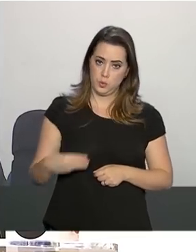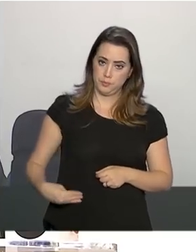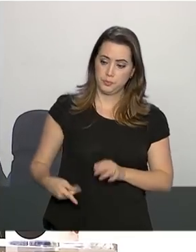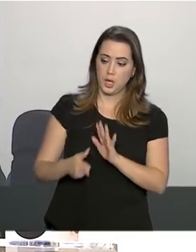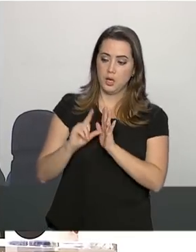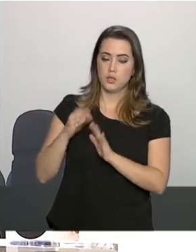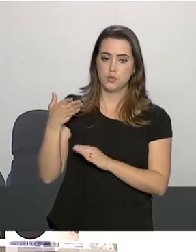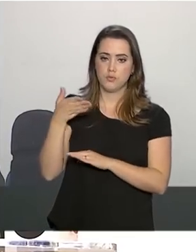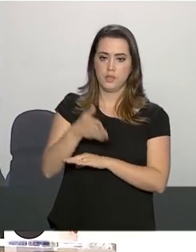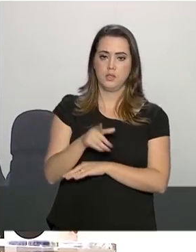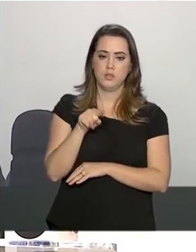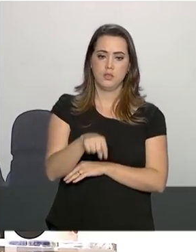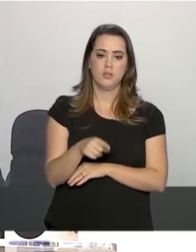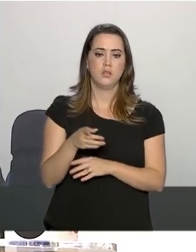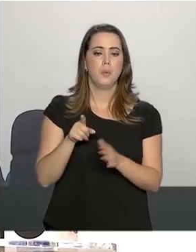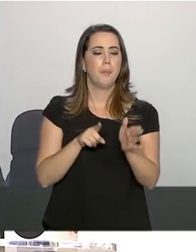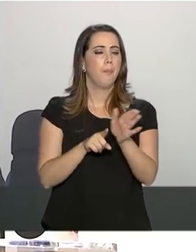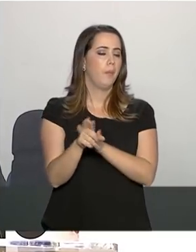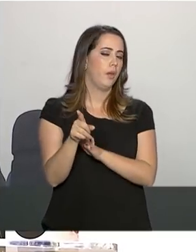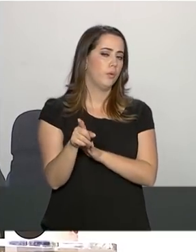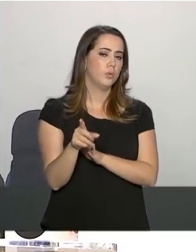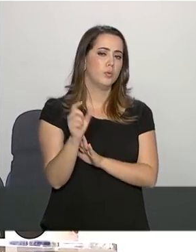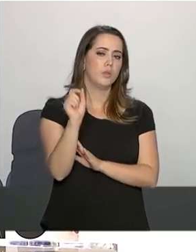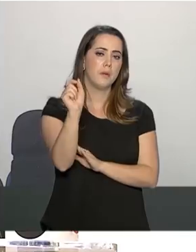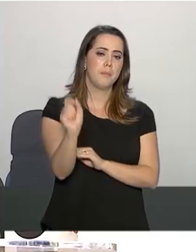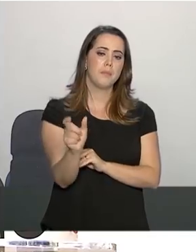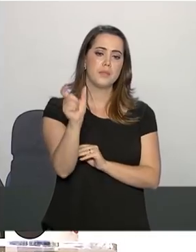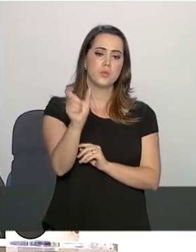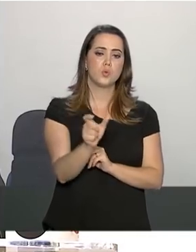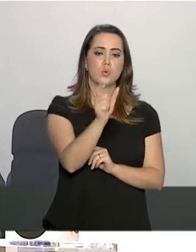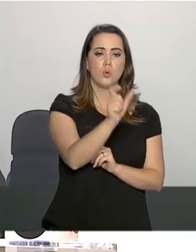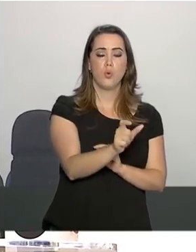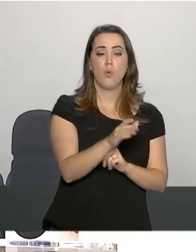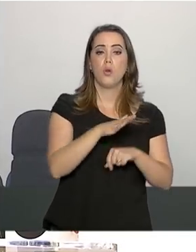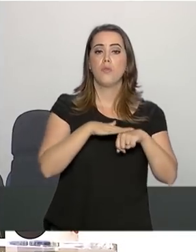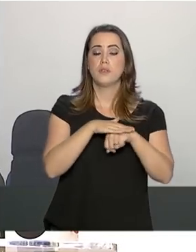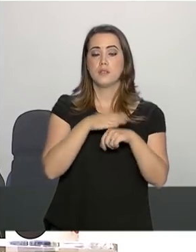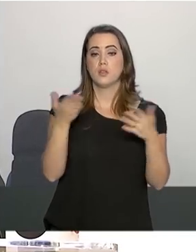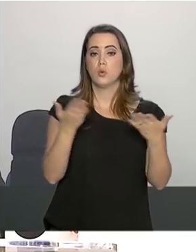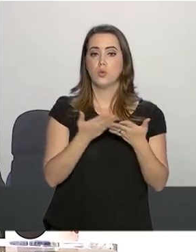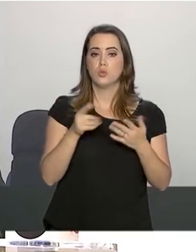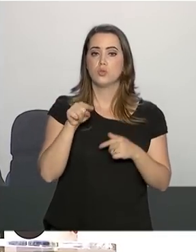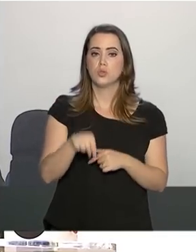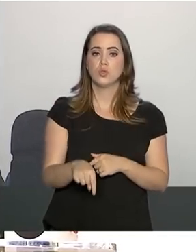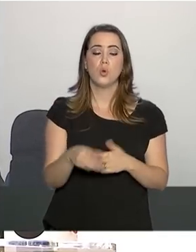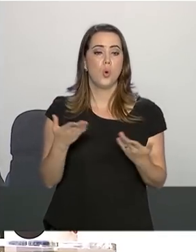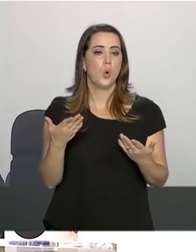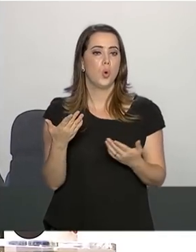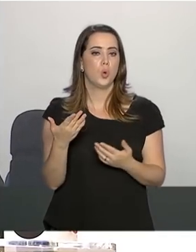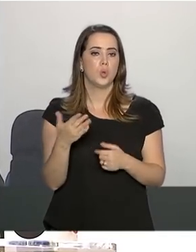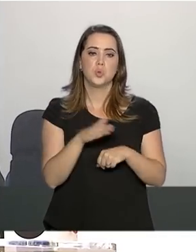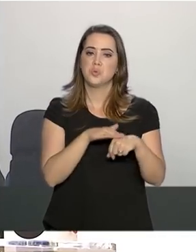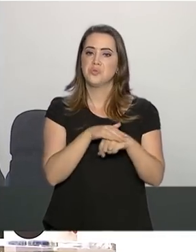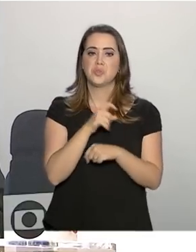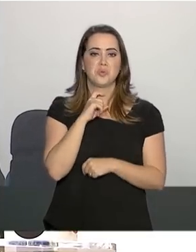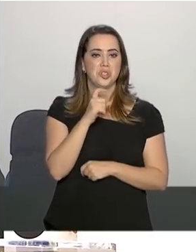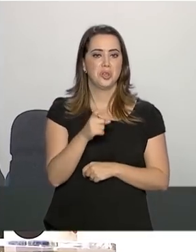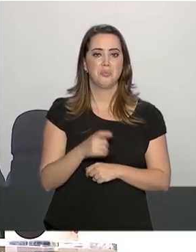vocês, eu argui sobre quem ele teria conversado hoje. Hoje, casualmente, ele não conversou com ninguém.